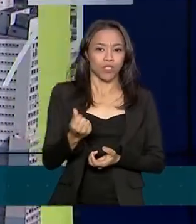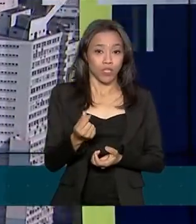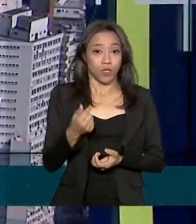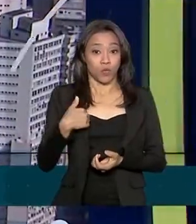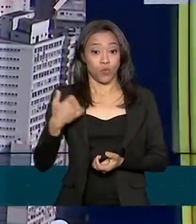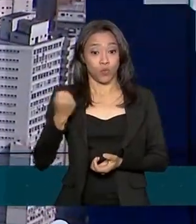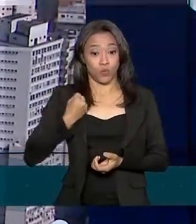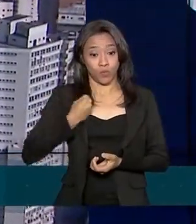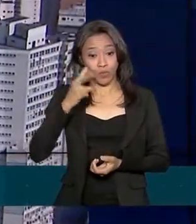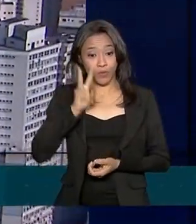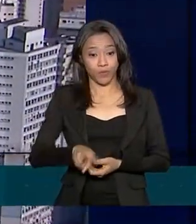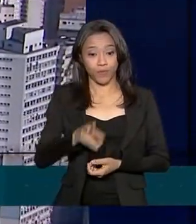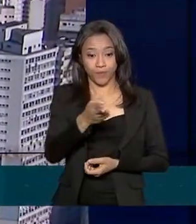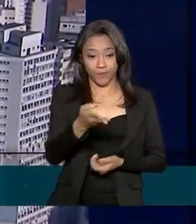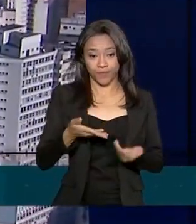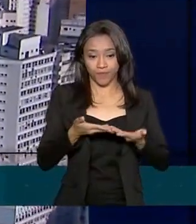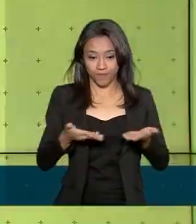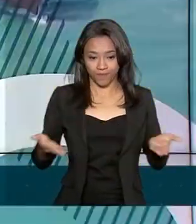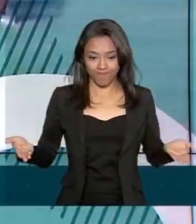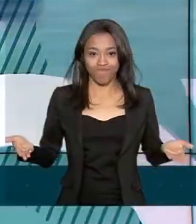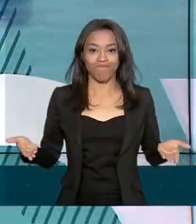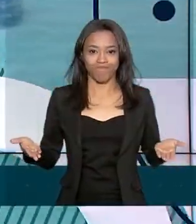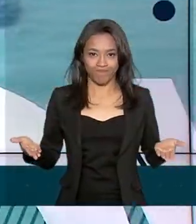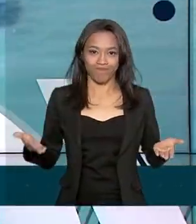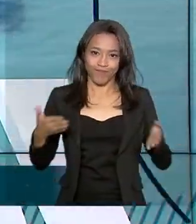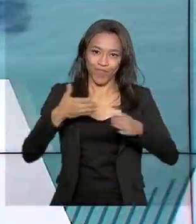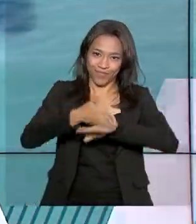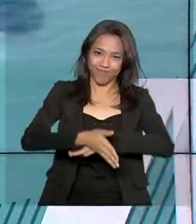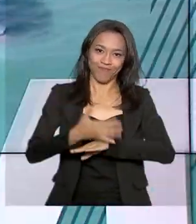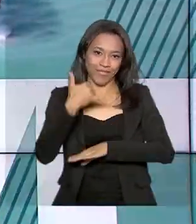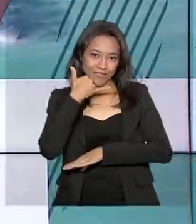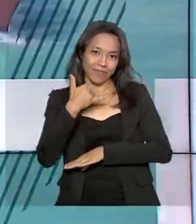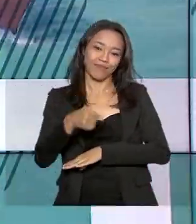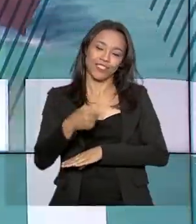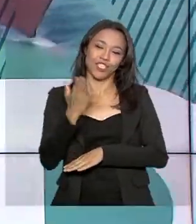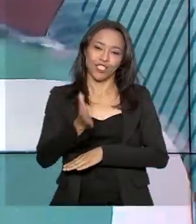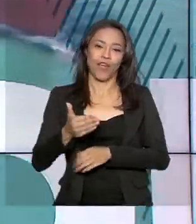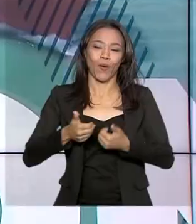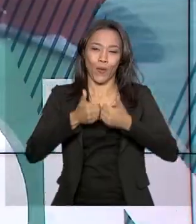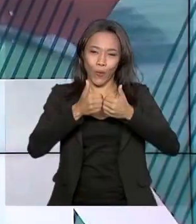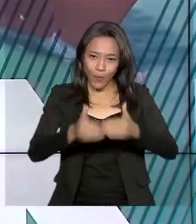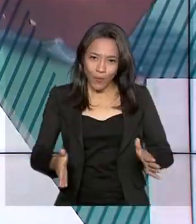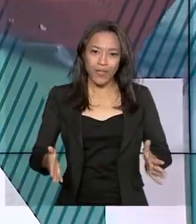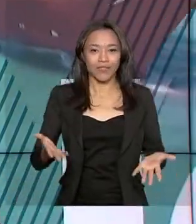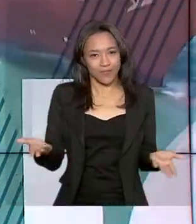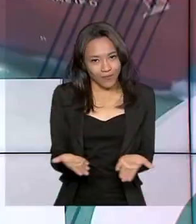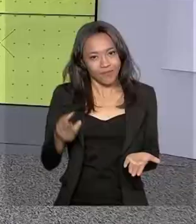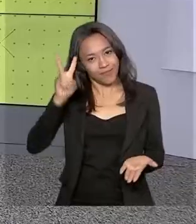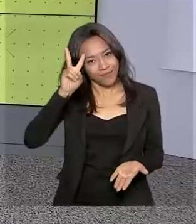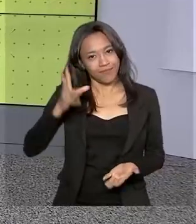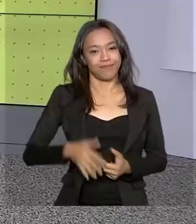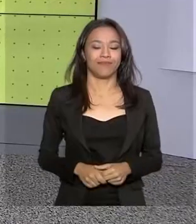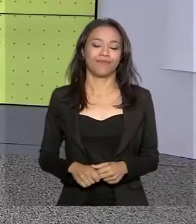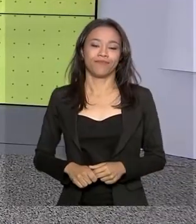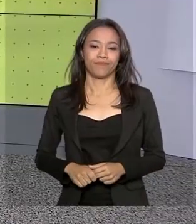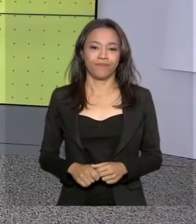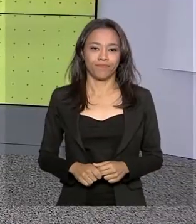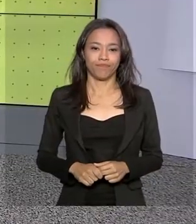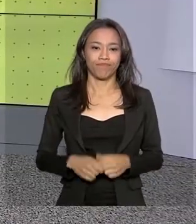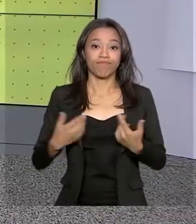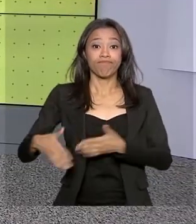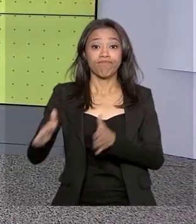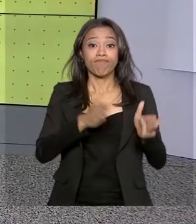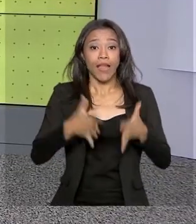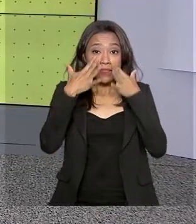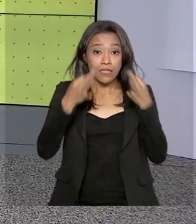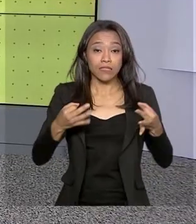0800-724-2019. Começa a funcionar nesta segunda-feira. E atenção,